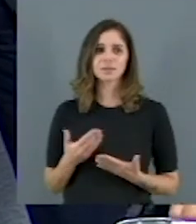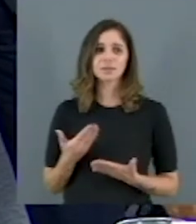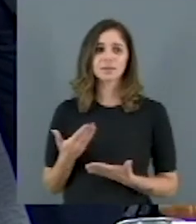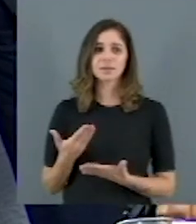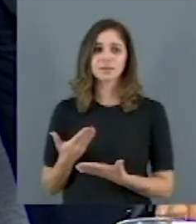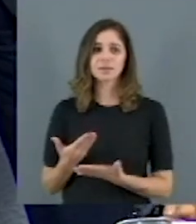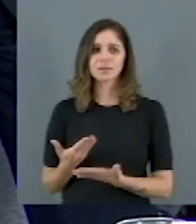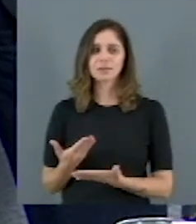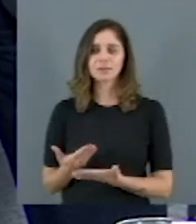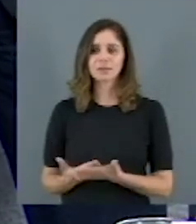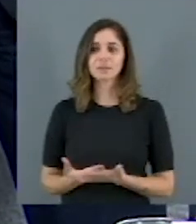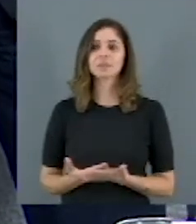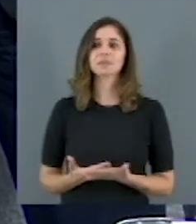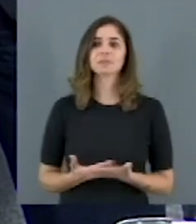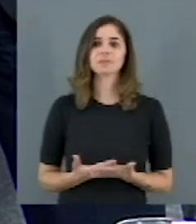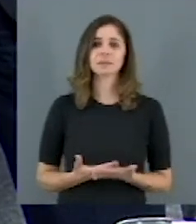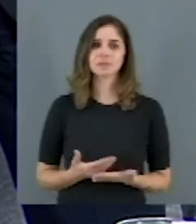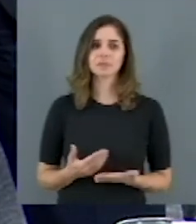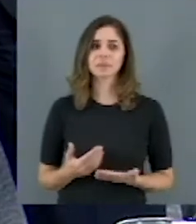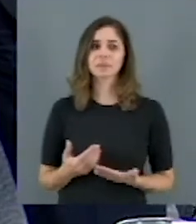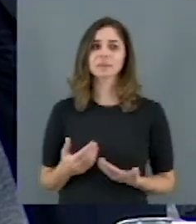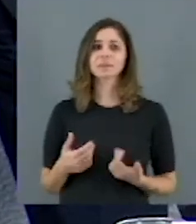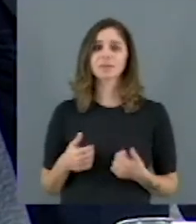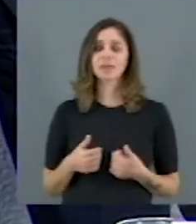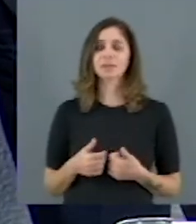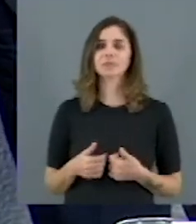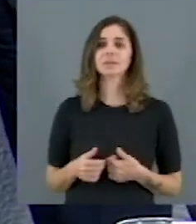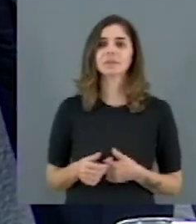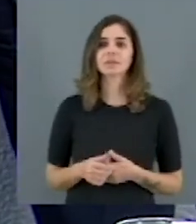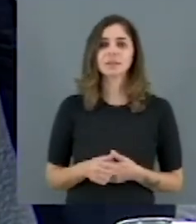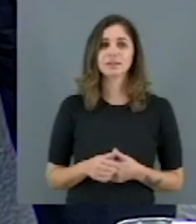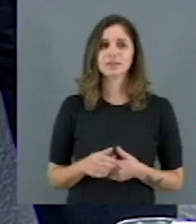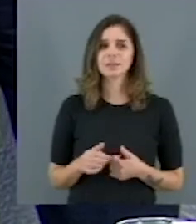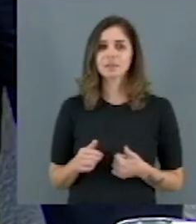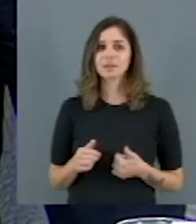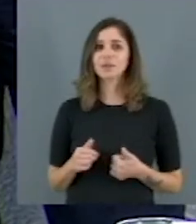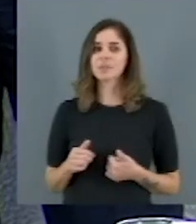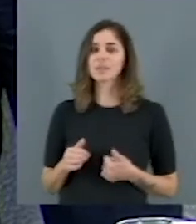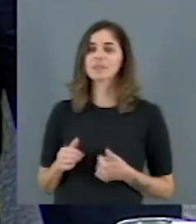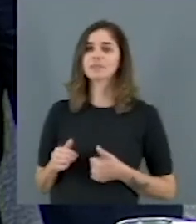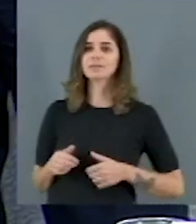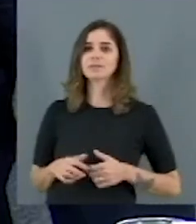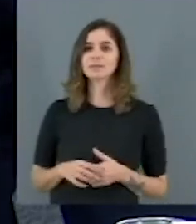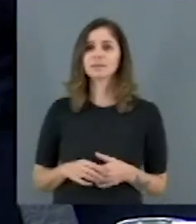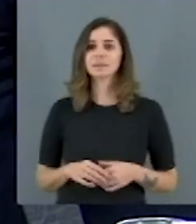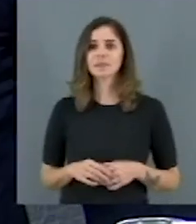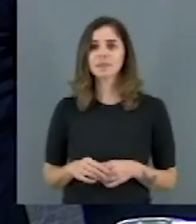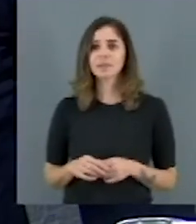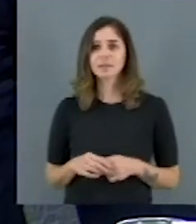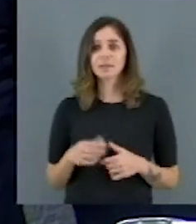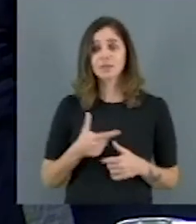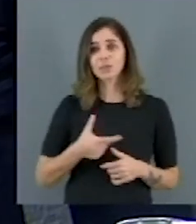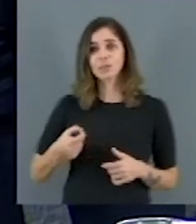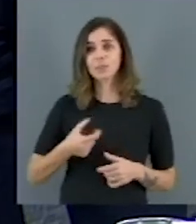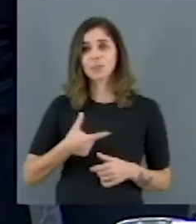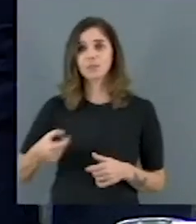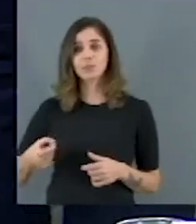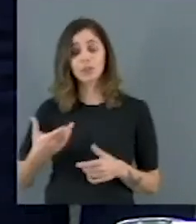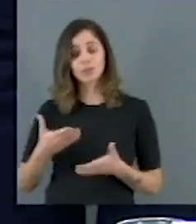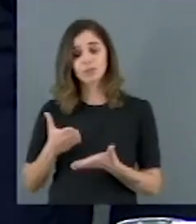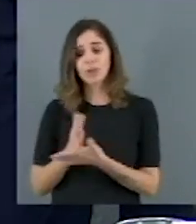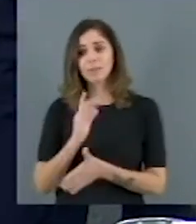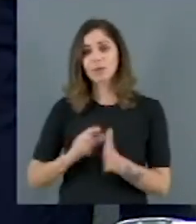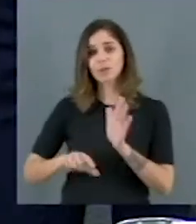também são trabalhadores e trabalhadoras da educação. No ano de 2020, o Congresso Nacional aprovou a Lei